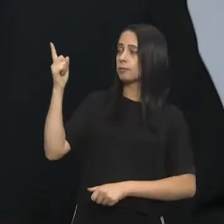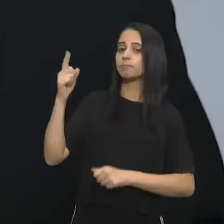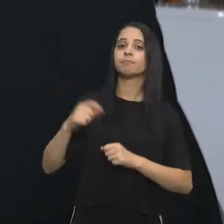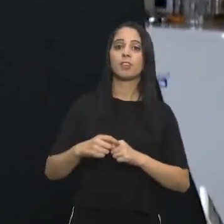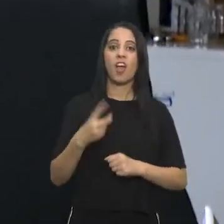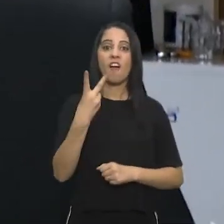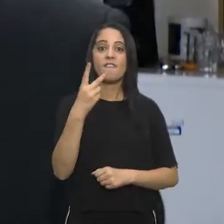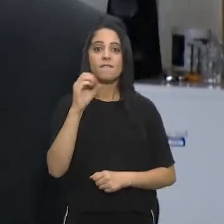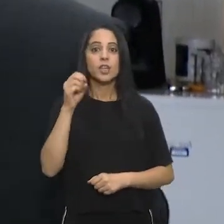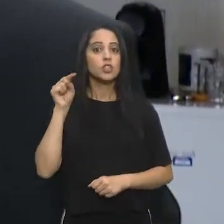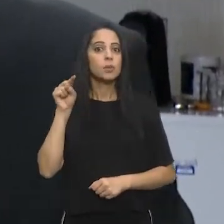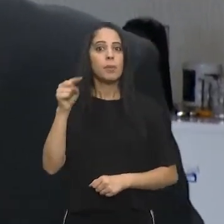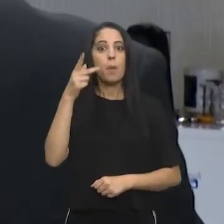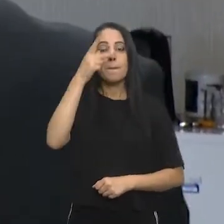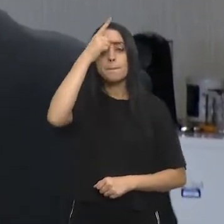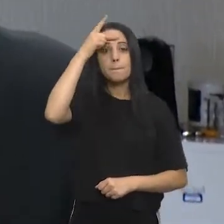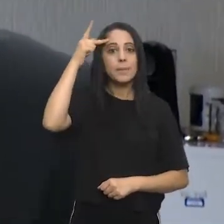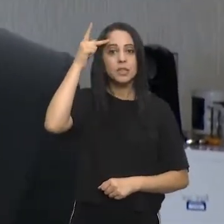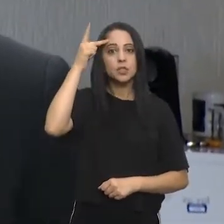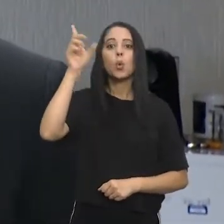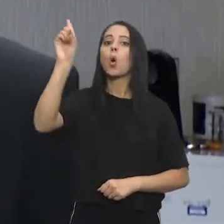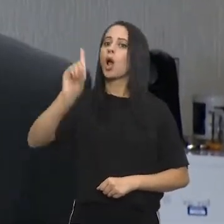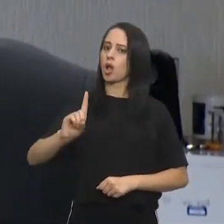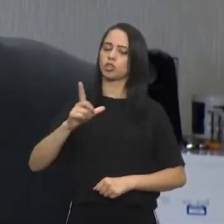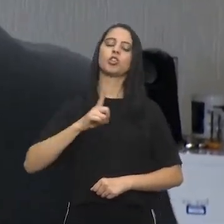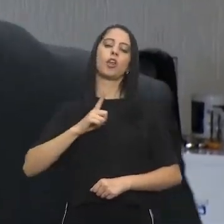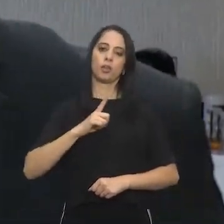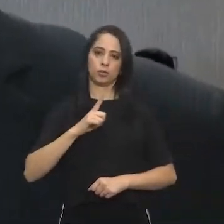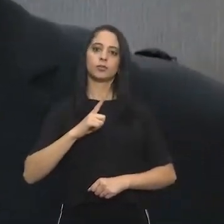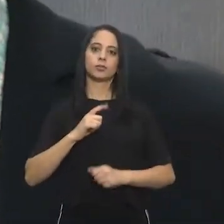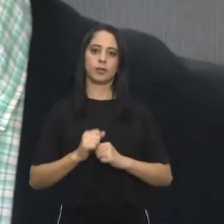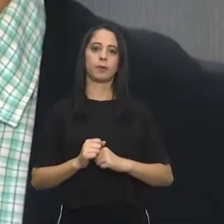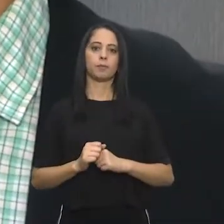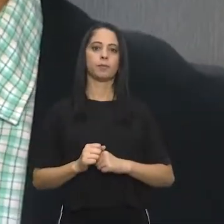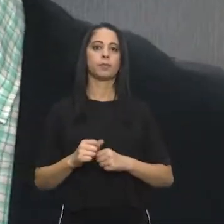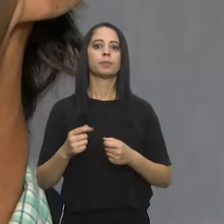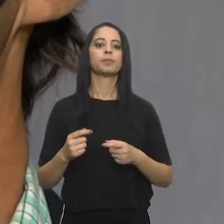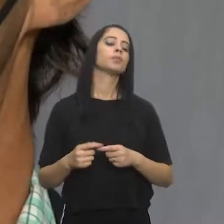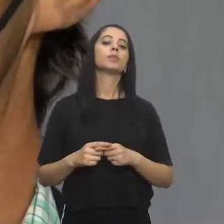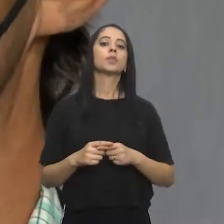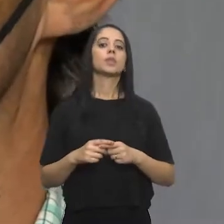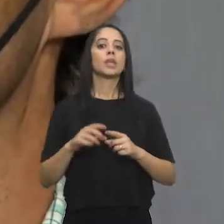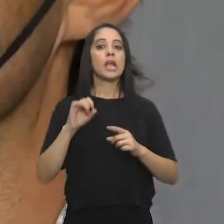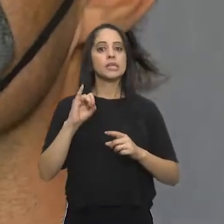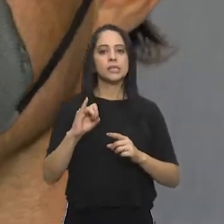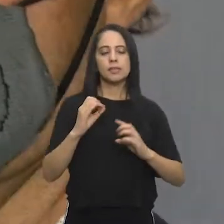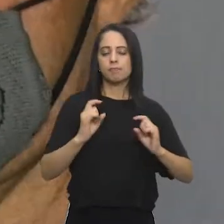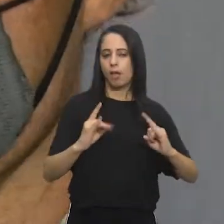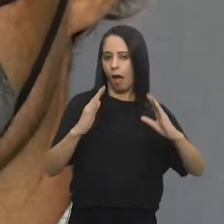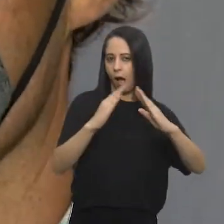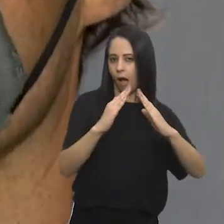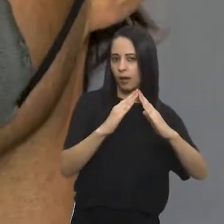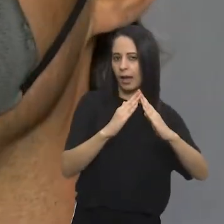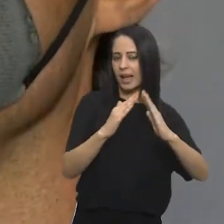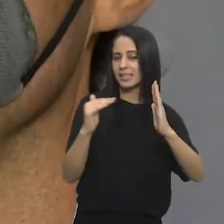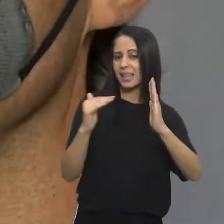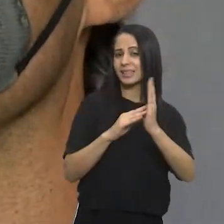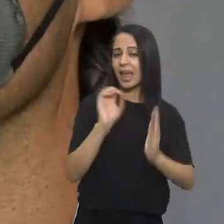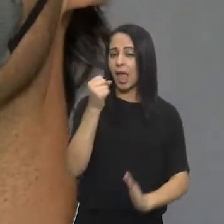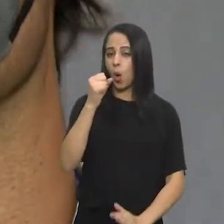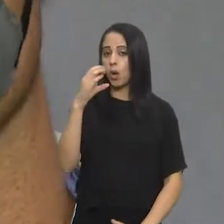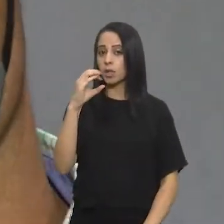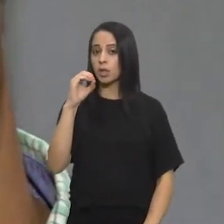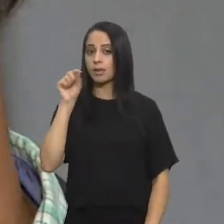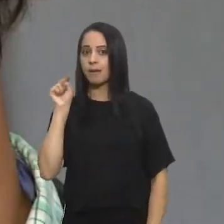administrativa e finanças, cerca de 20 mil pessoas têm o direito ao benefício Concedido ainda para os imóveis com valor